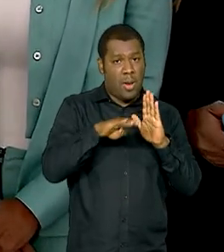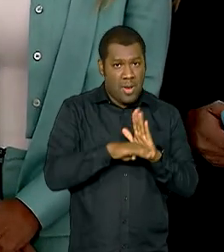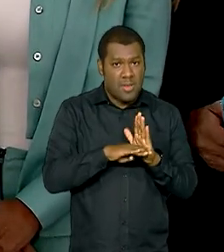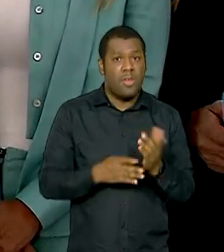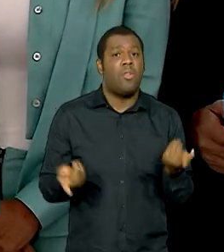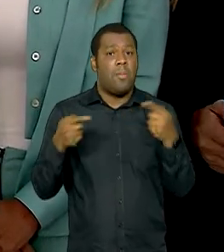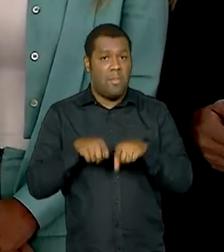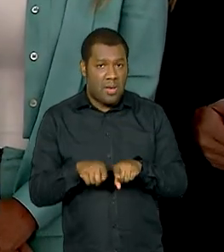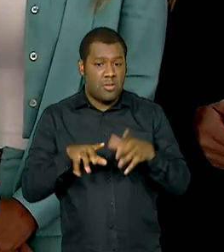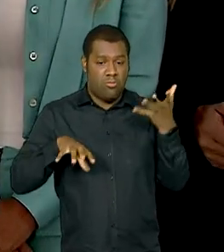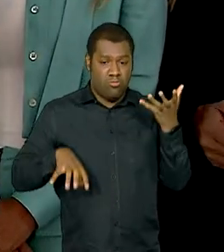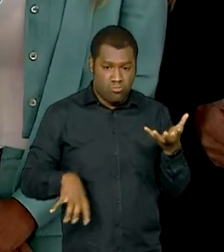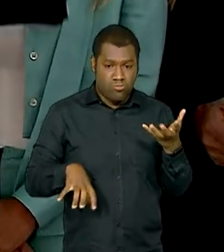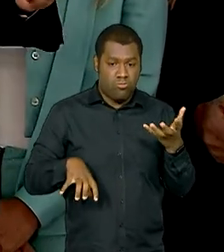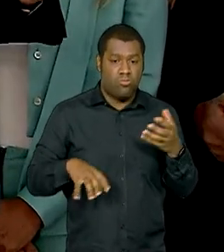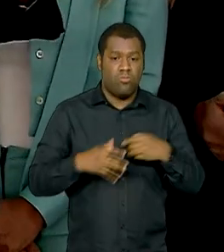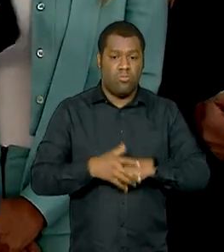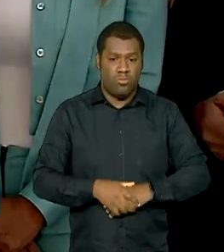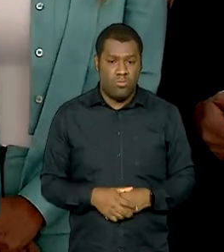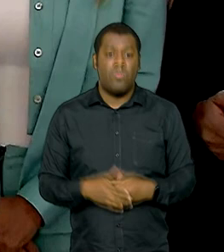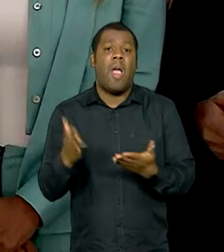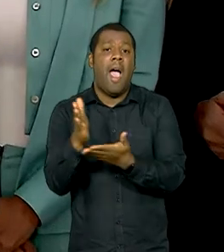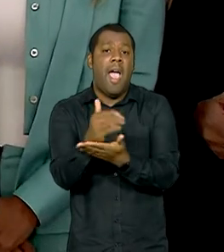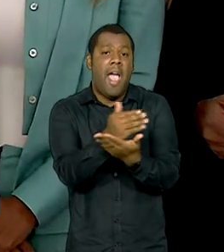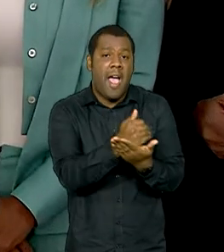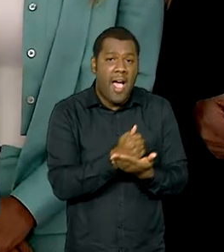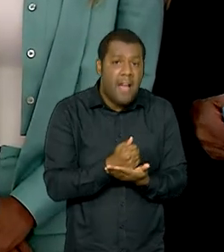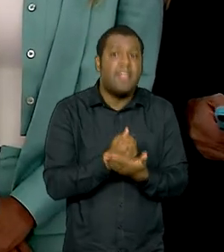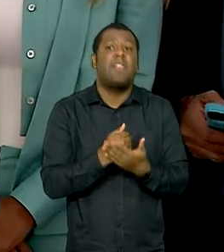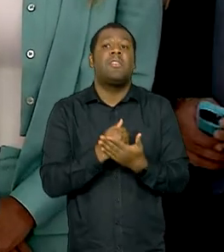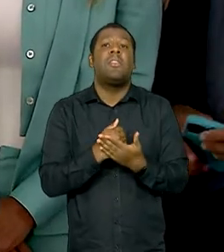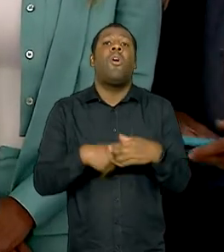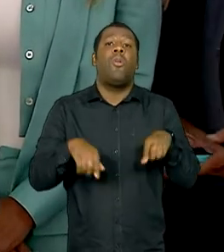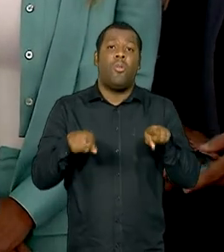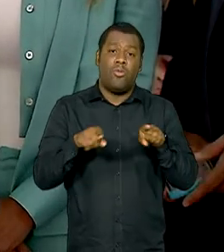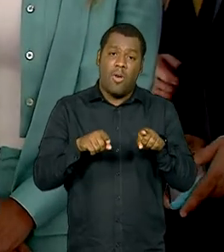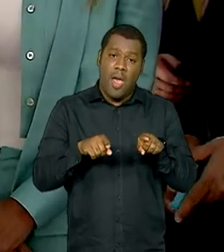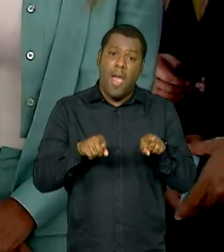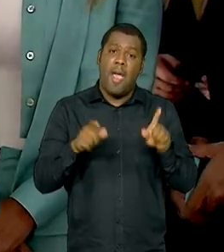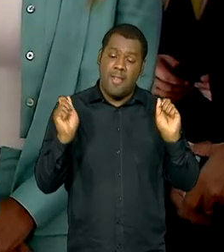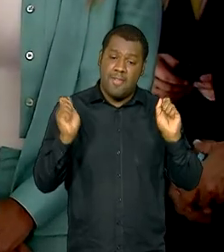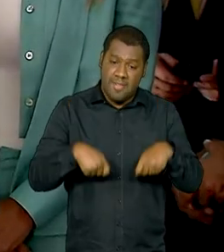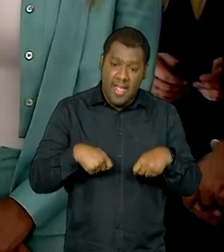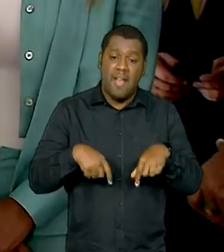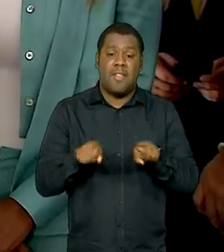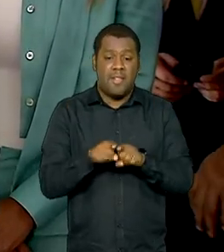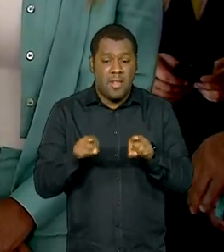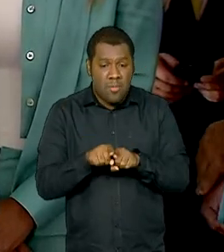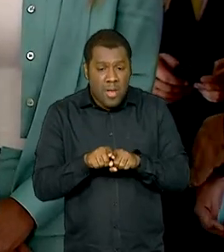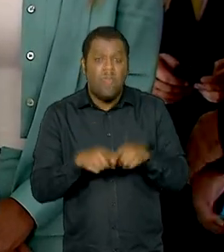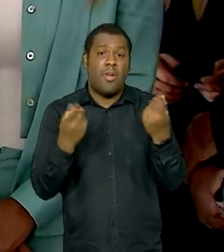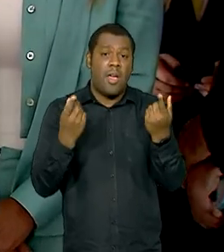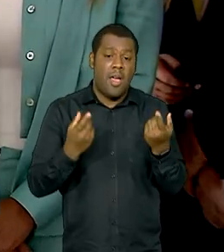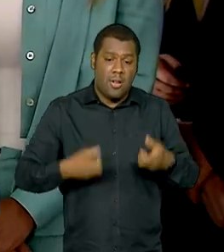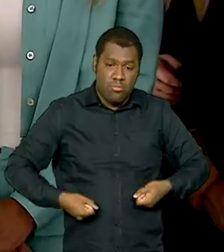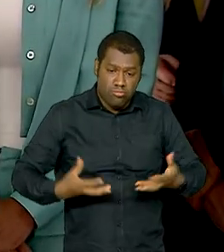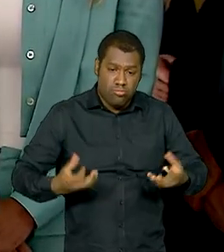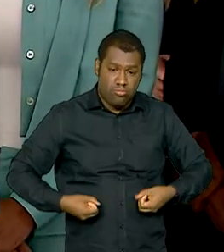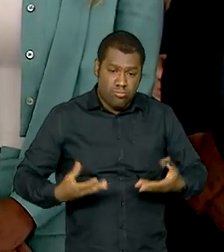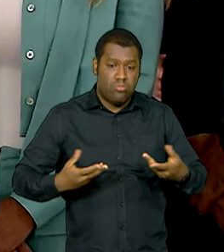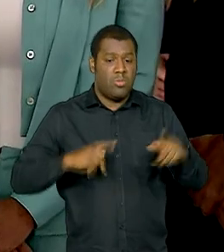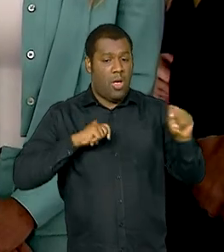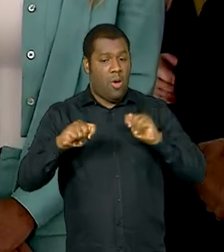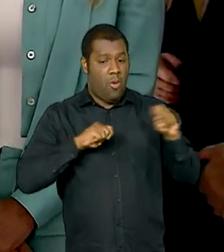não basta você ter crescimento da arrecadação para ter crescimento da despesa. Você tem que cumprir aquilo que está estabelecido